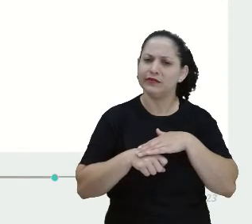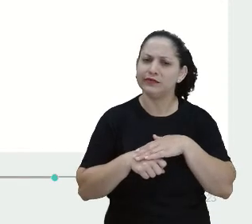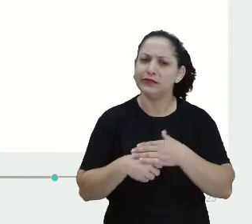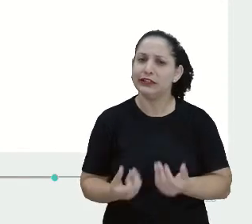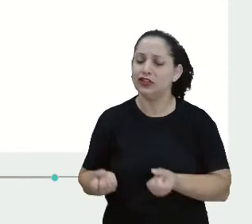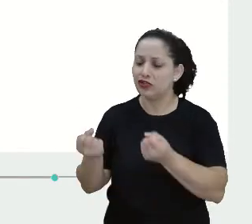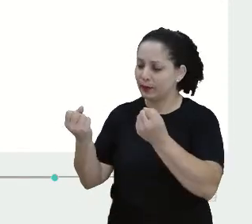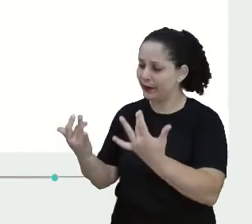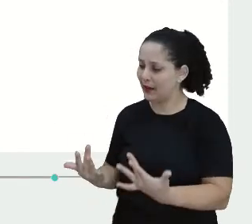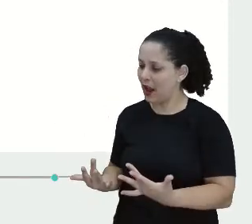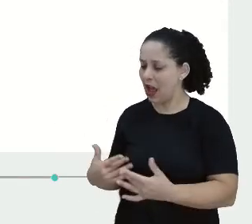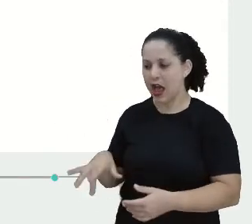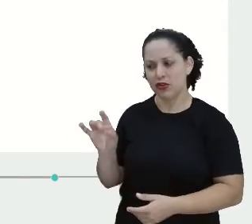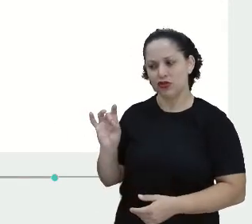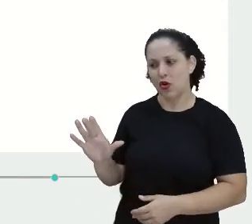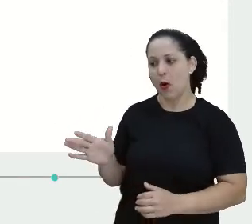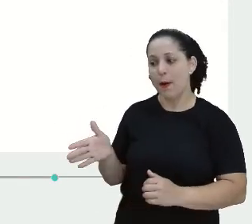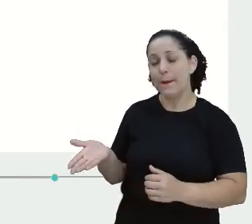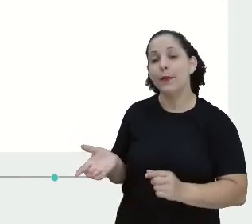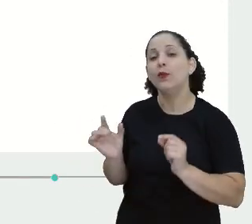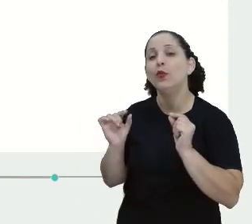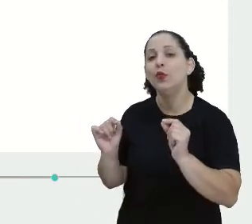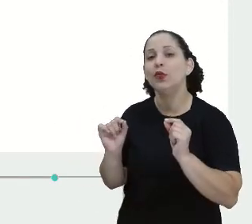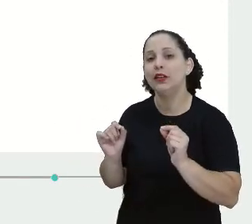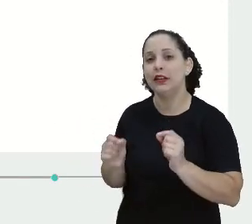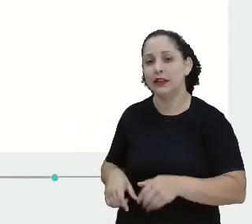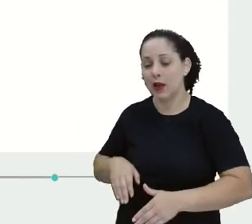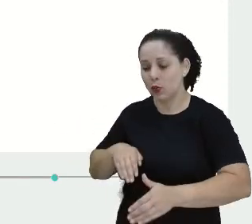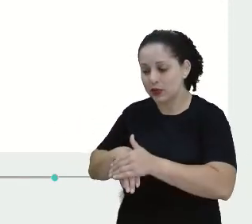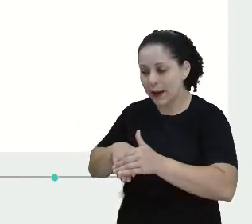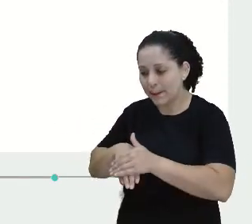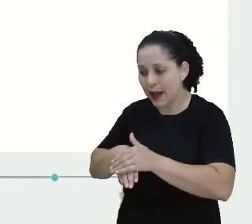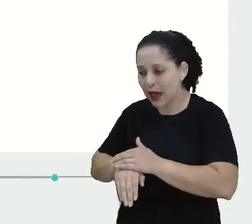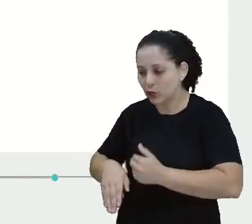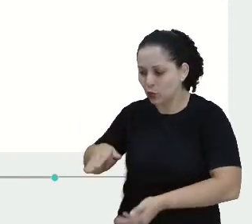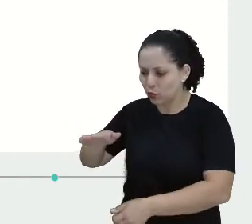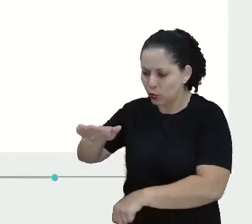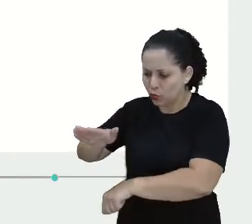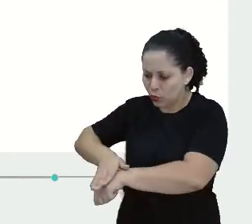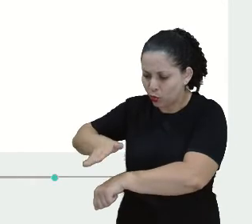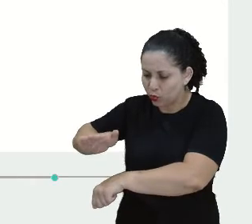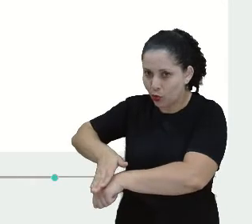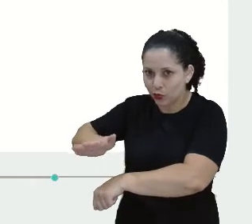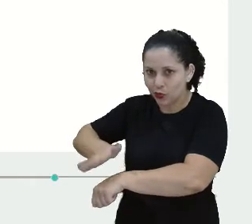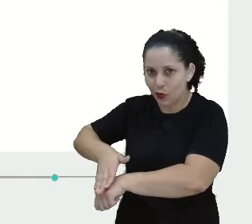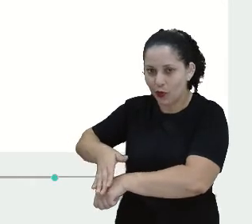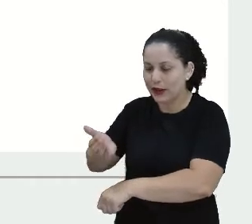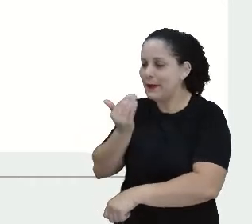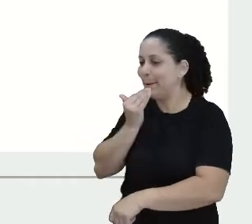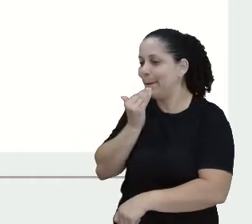é só bater três vezes com esse sapato encantado e fazer o pedido.